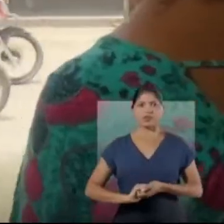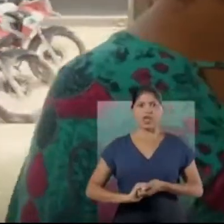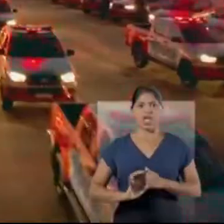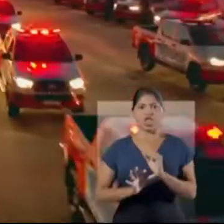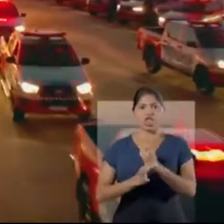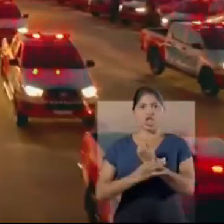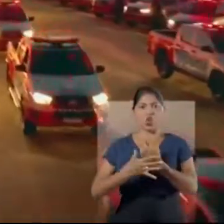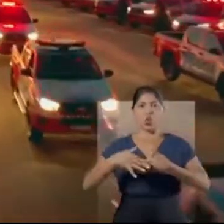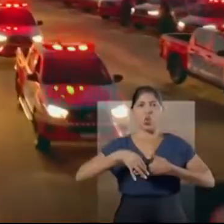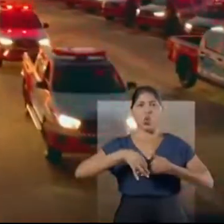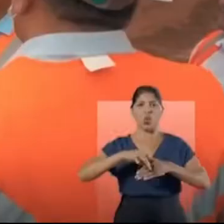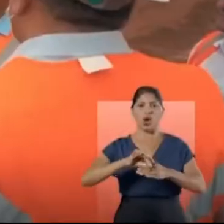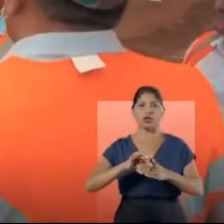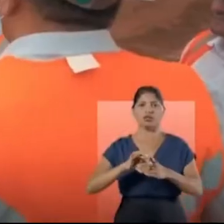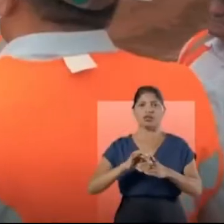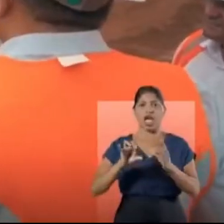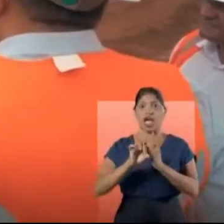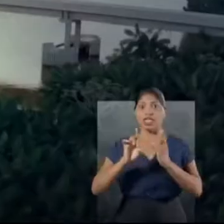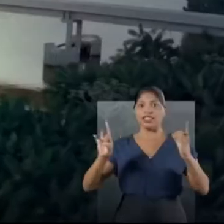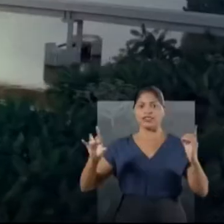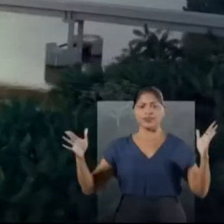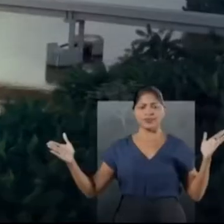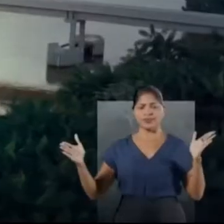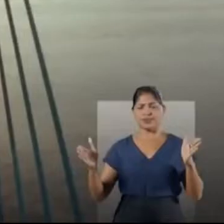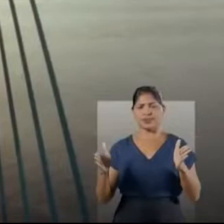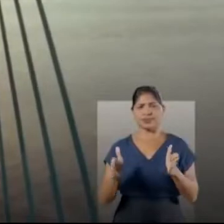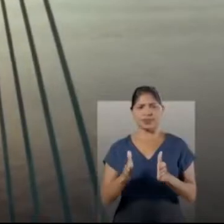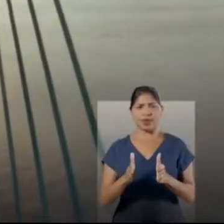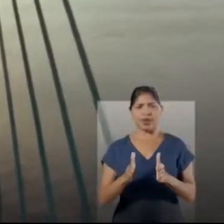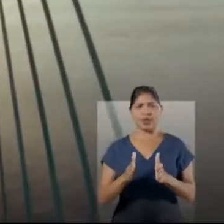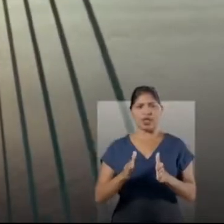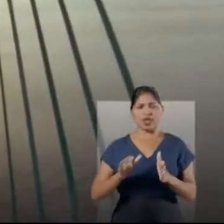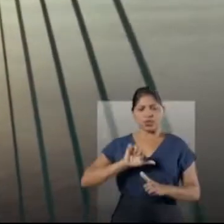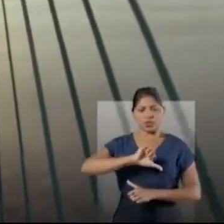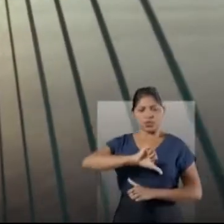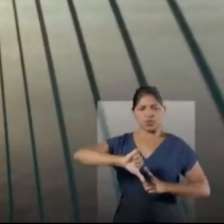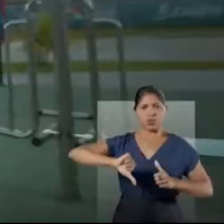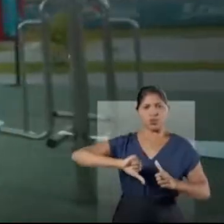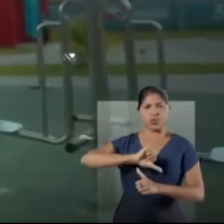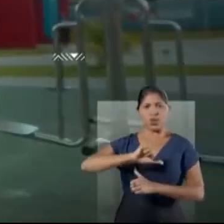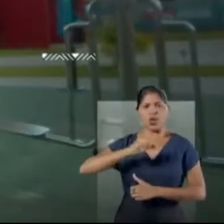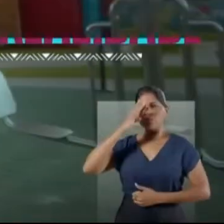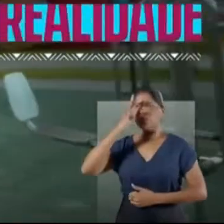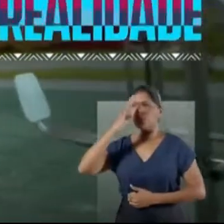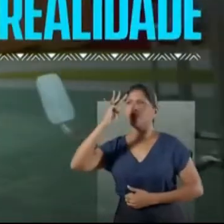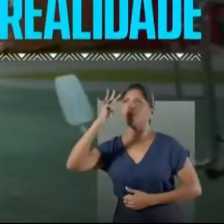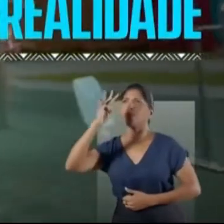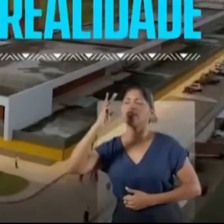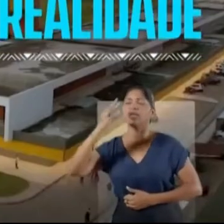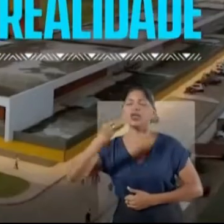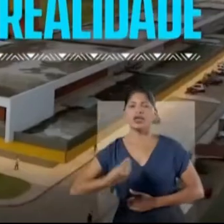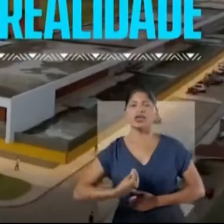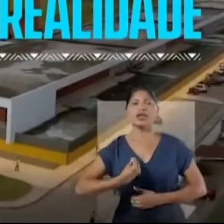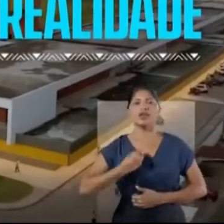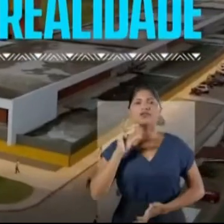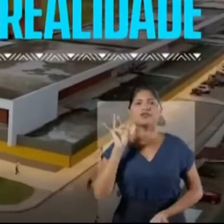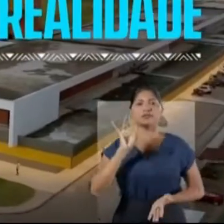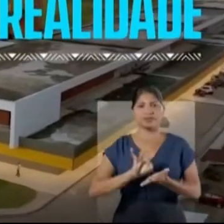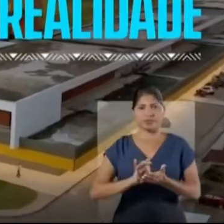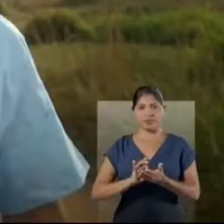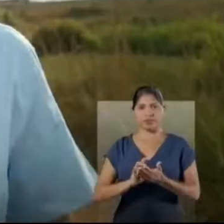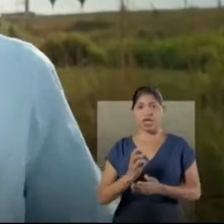Levando segurança. Encurtando distâncias. Transformando sonhos em realidade.